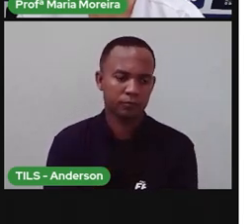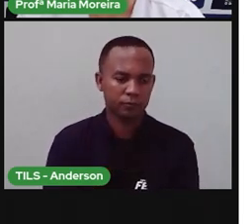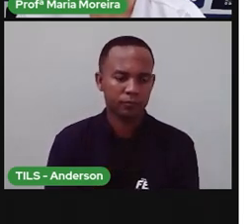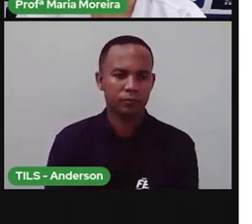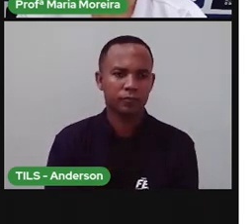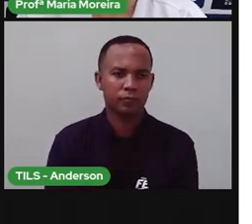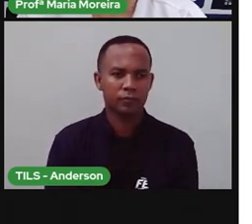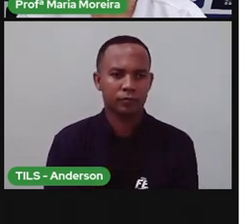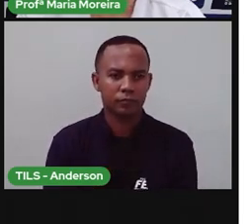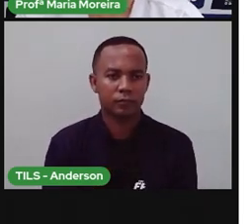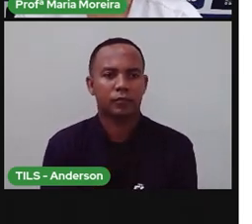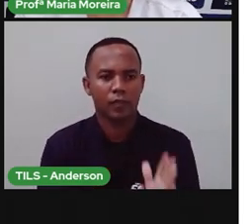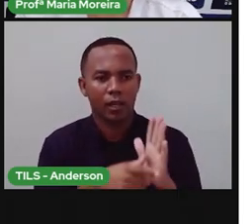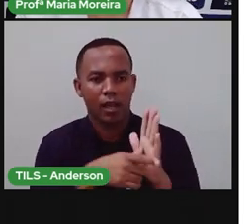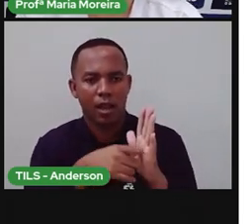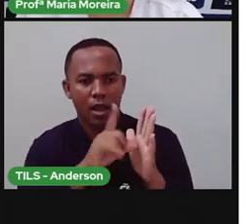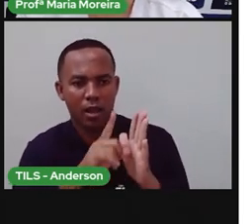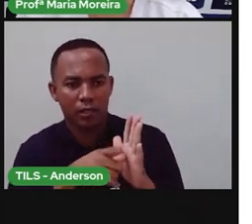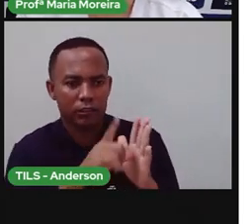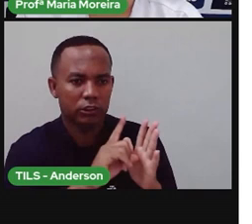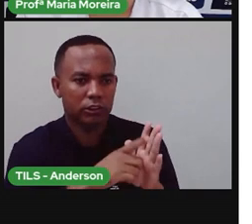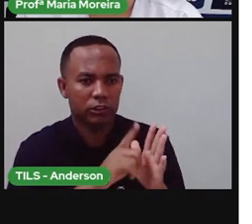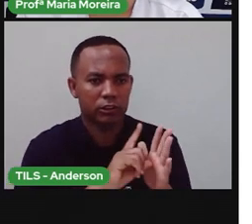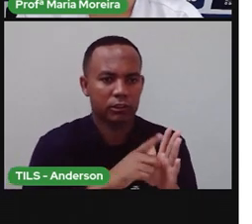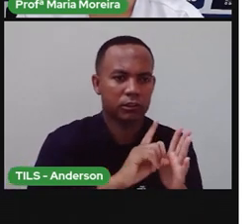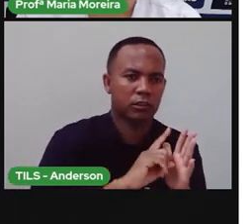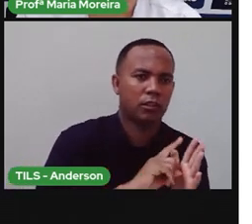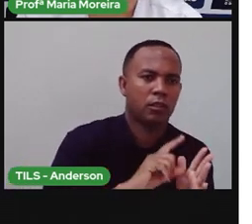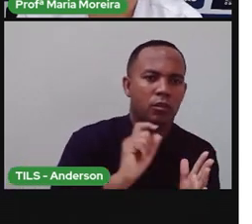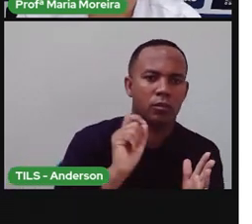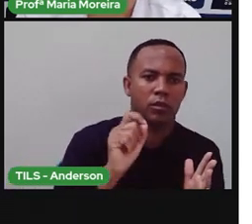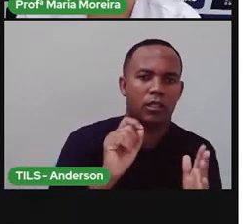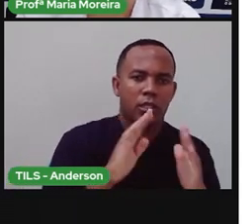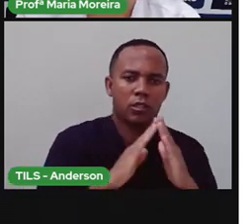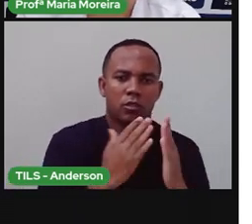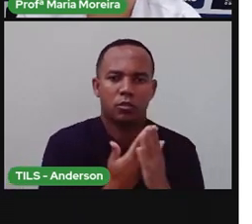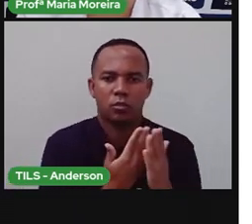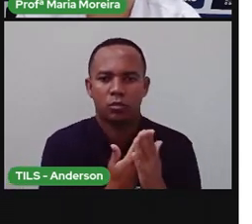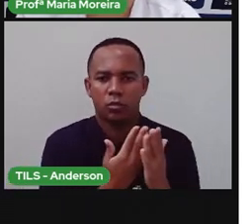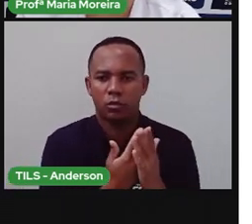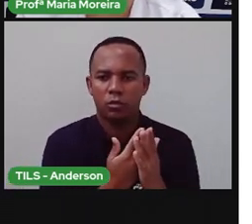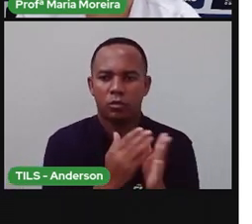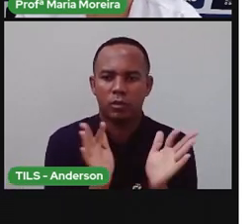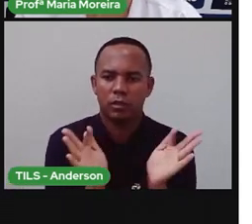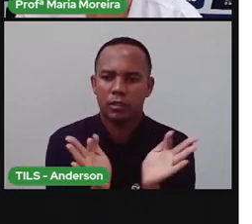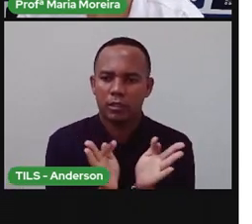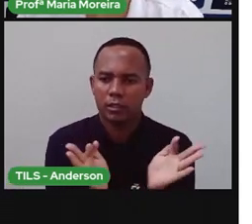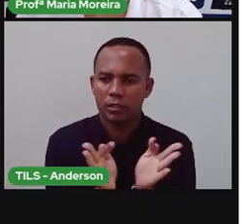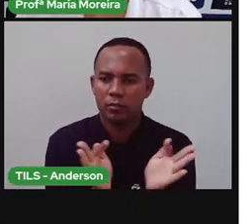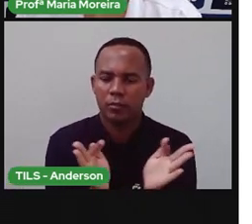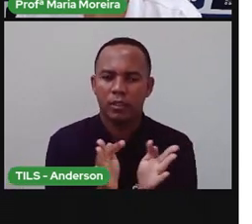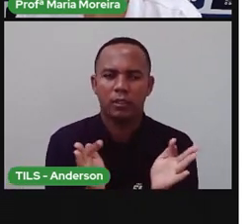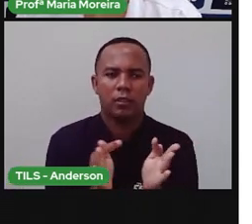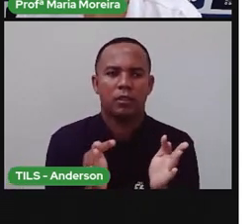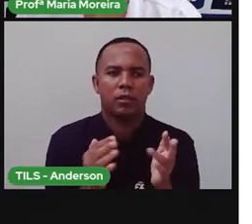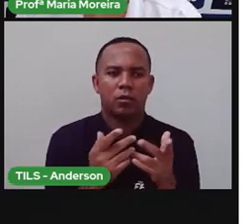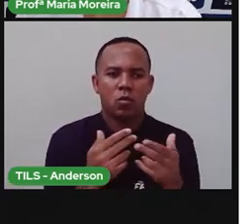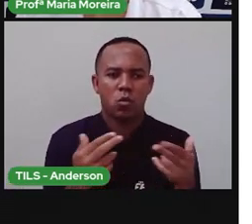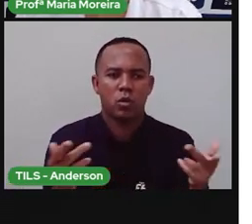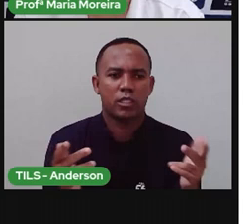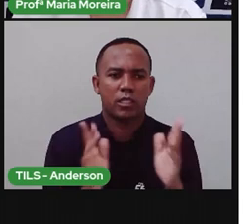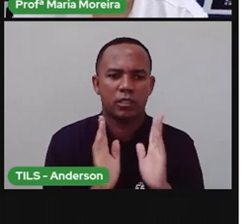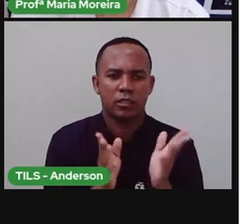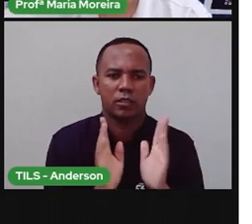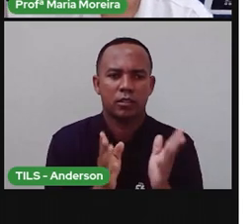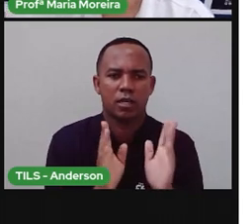Bom, antes do nosso encerramento, né? Essa aula foi uma aula bem mais curtinha, na verdade. Porque muitas das coisas que a gente viu